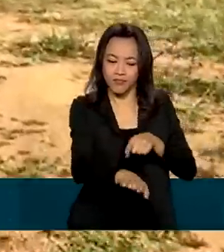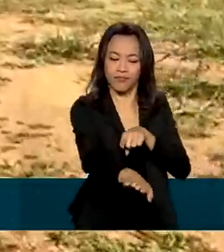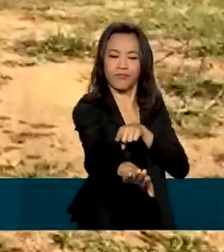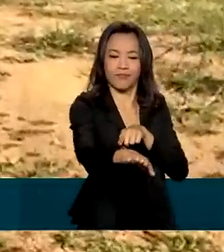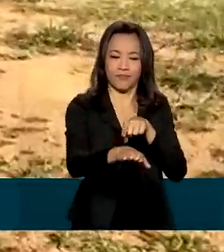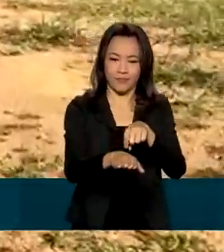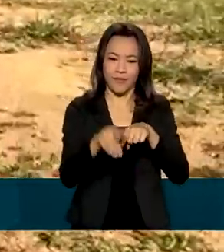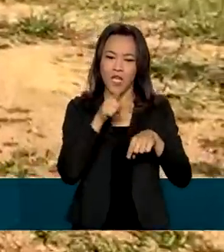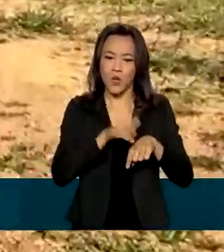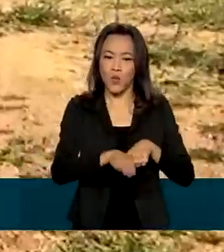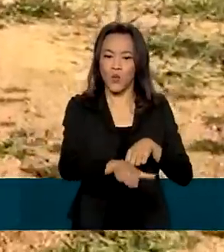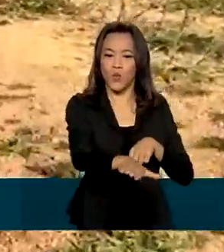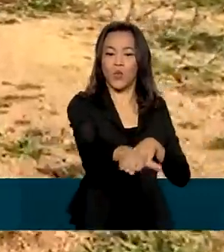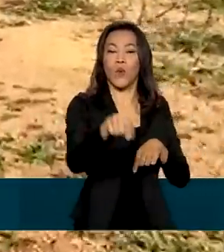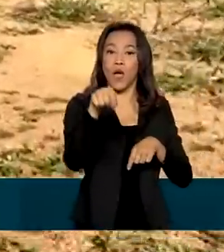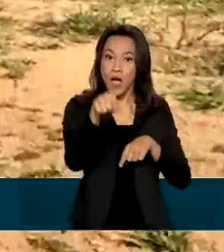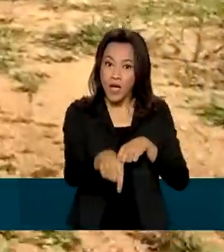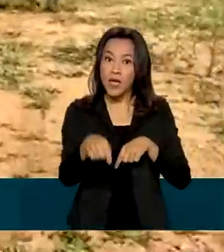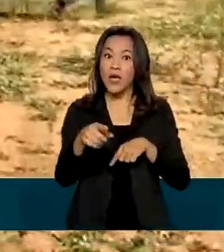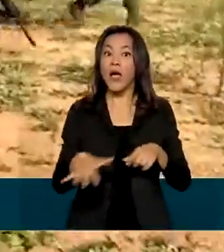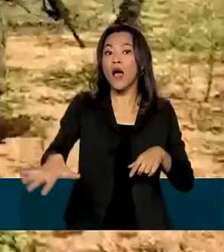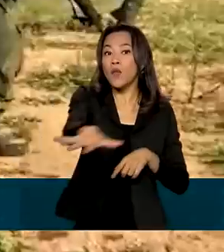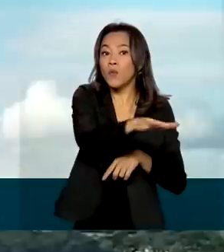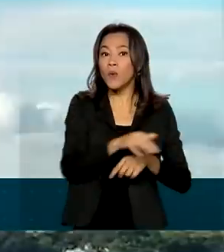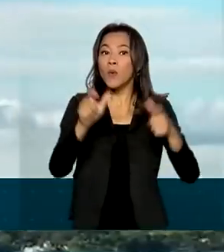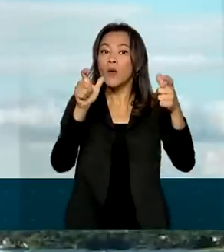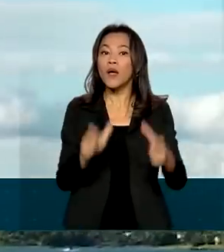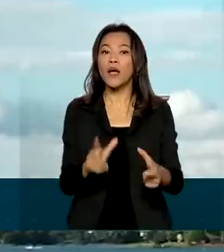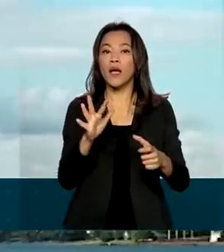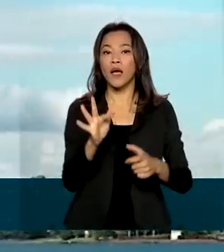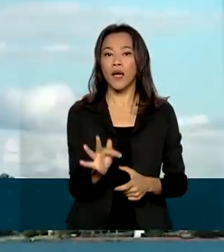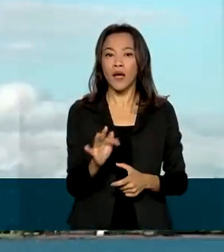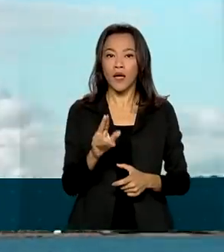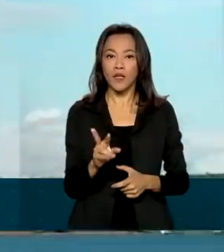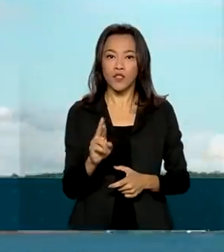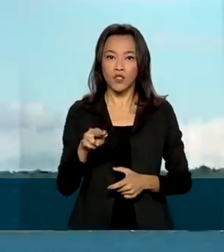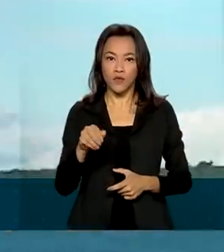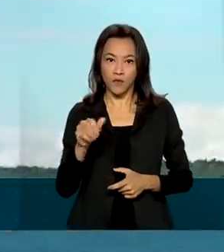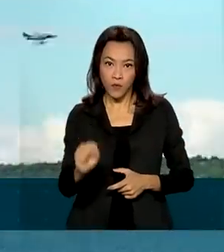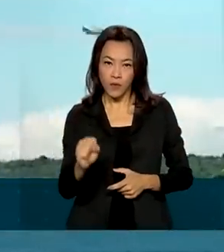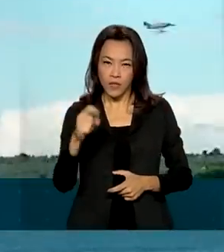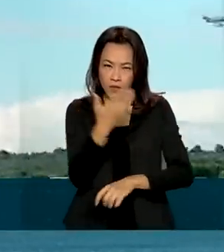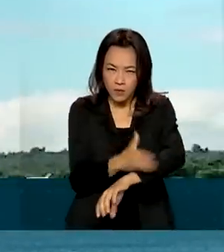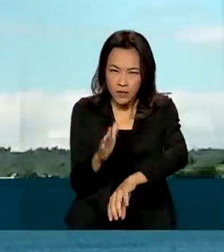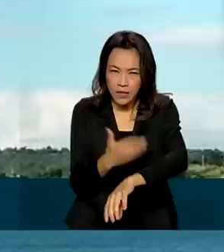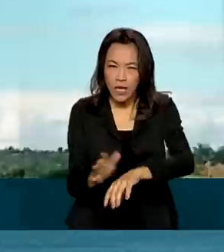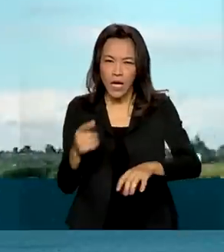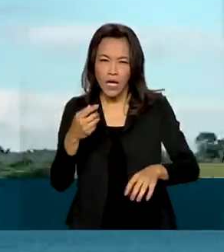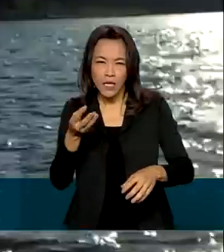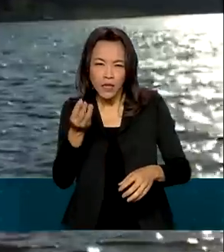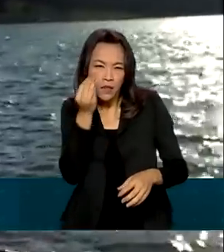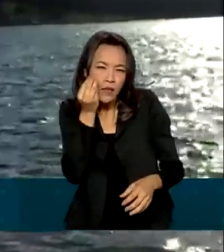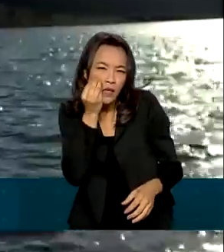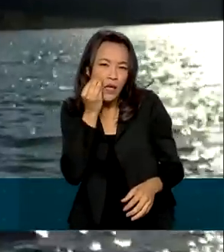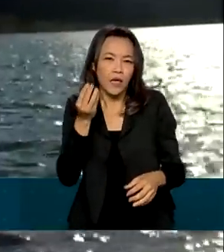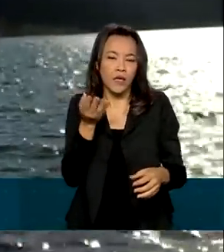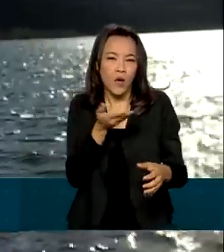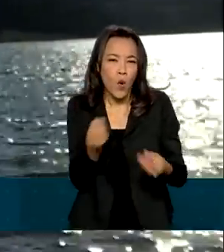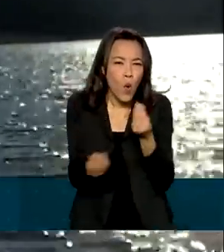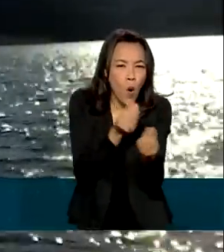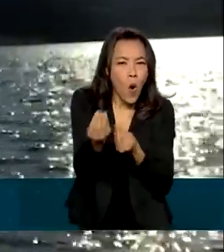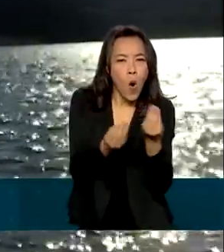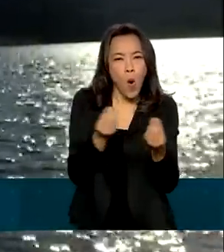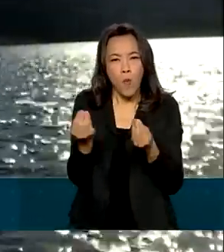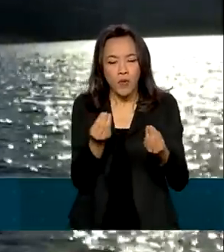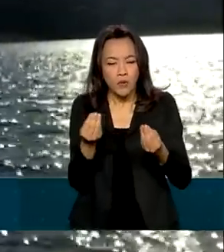são realizadas no Lago de Furnas. O local possibilita o treinamento e a simulação dos mais variados tipos de operações ribeirinhas com